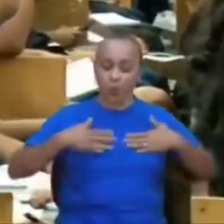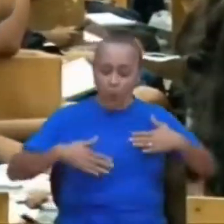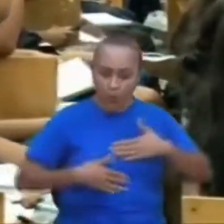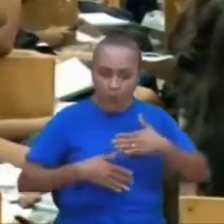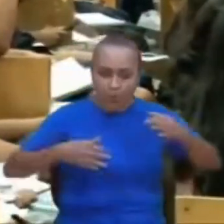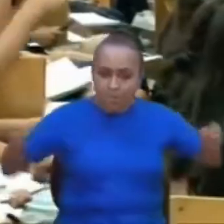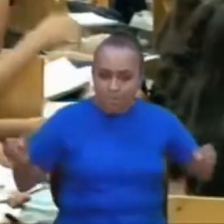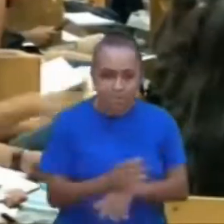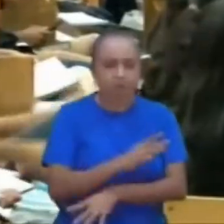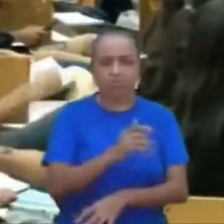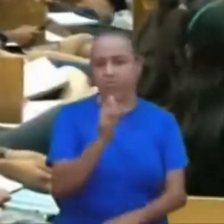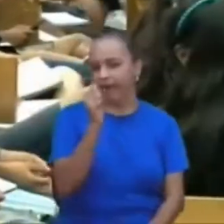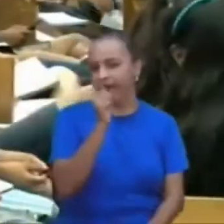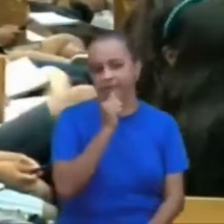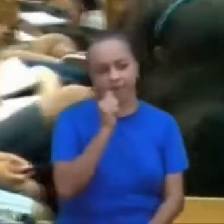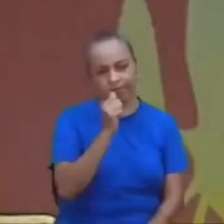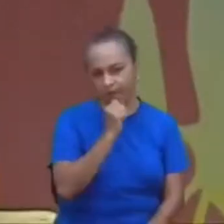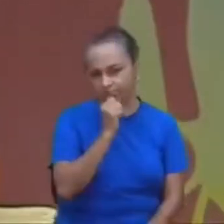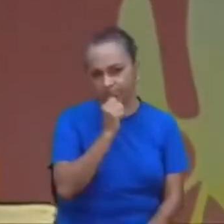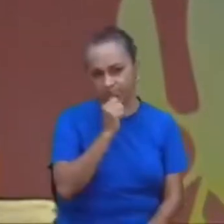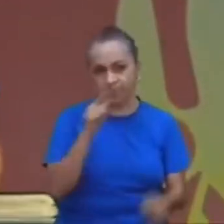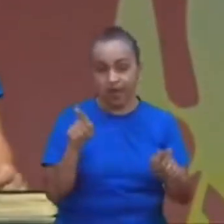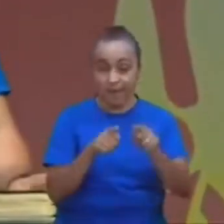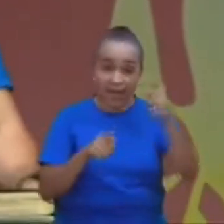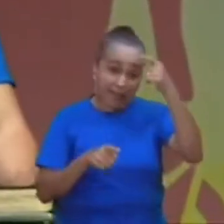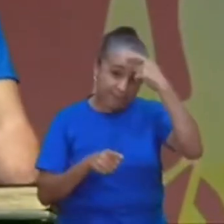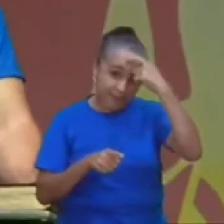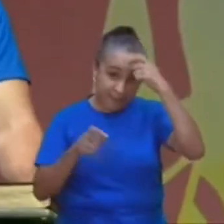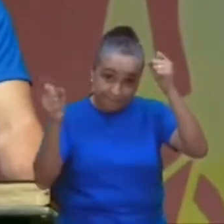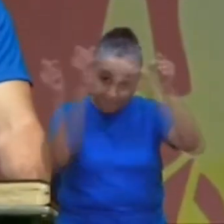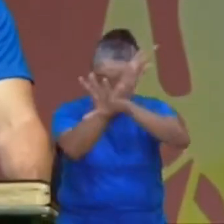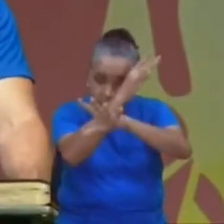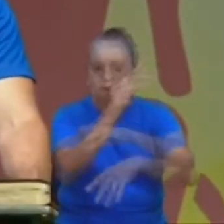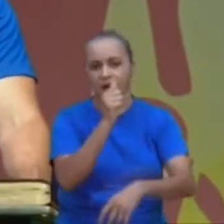preparado, e nem mentalmente, pode baixar a sua mão,